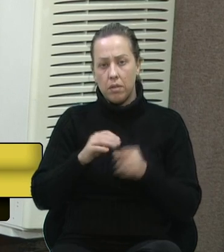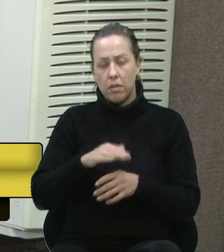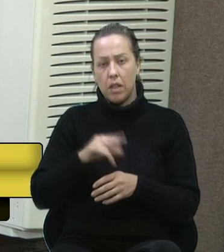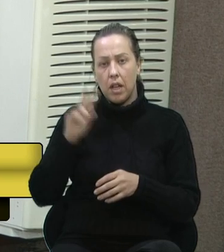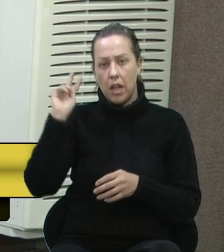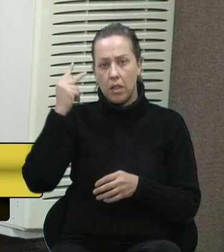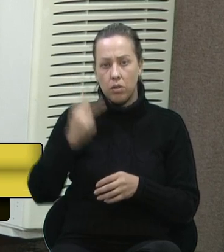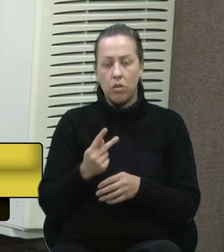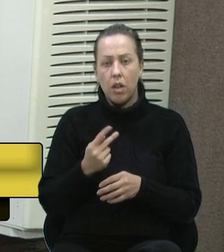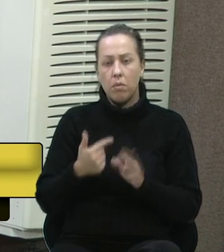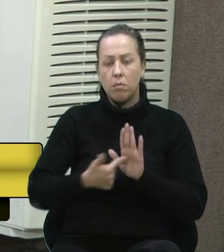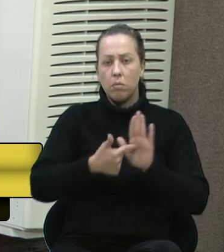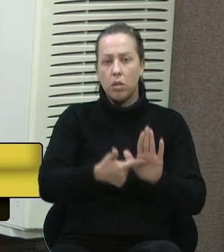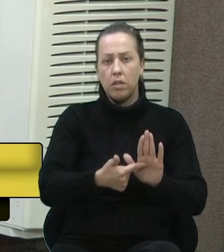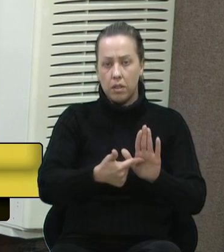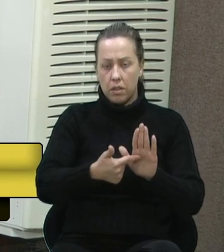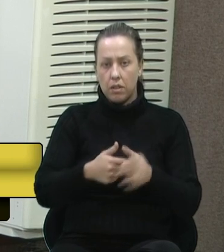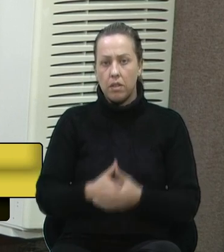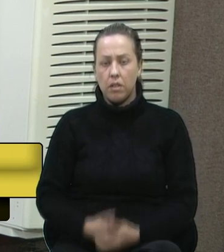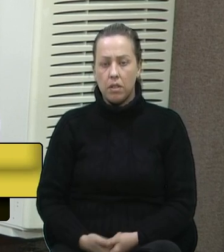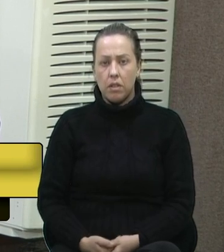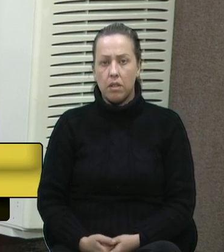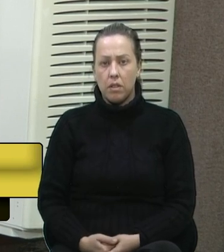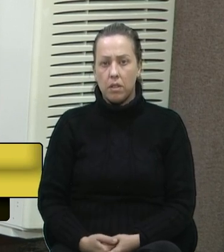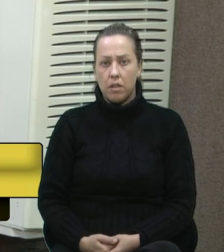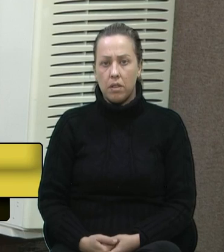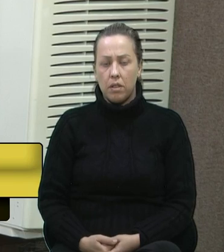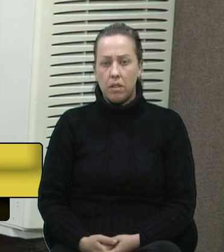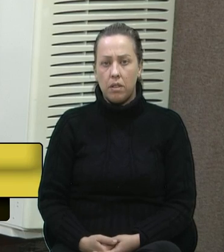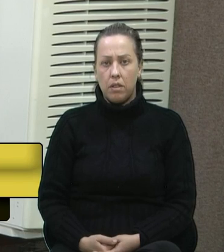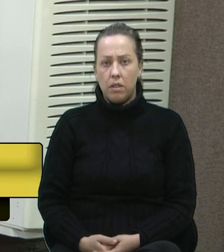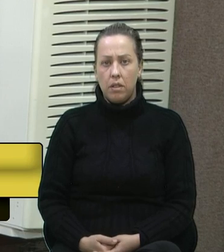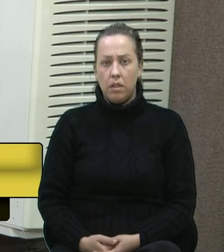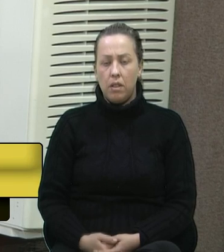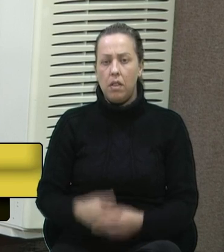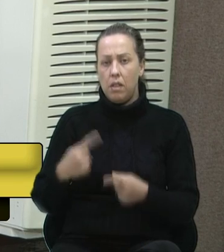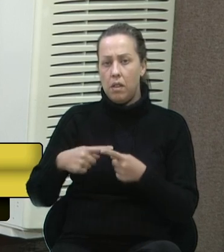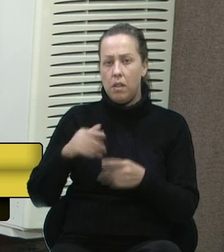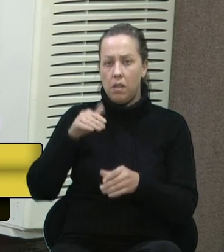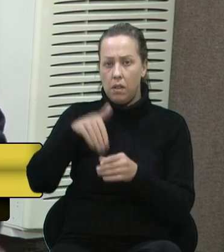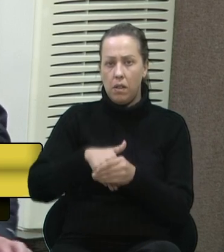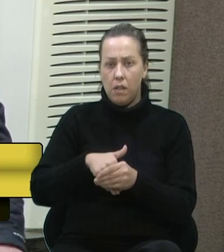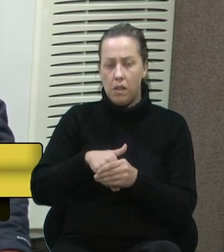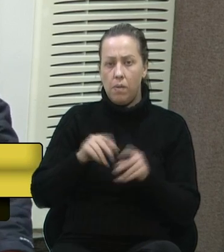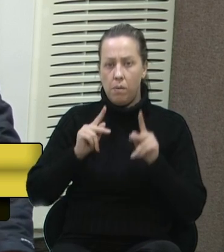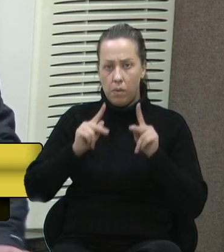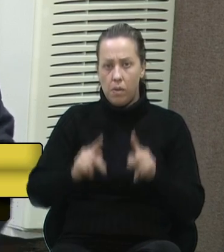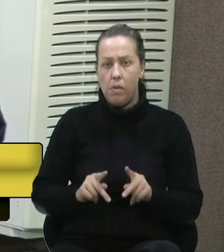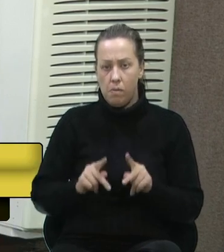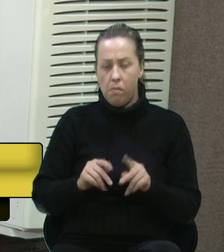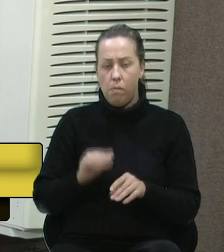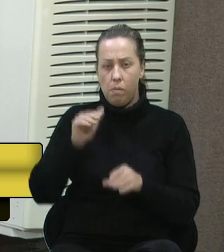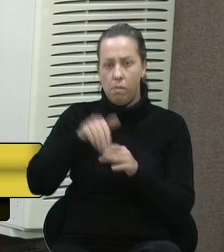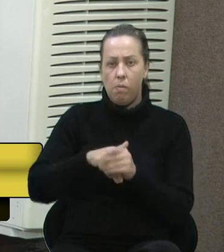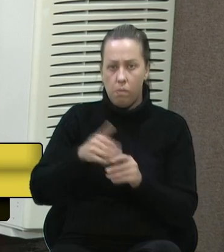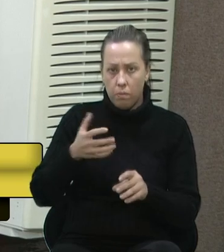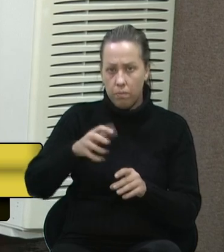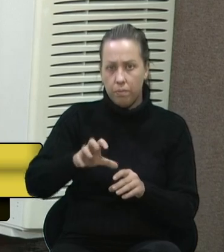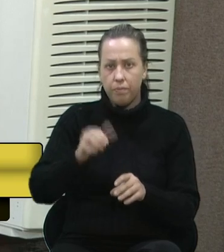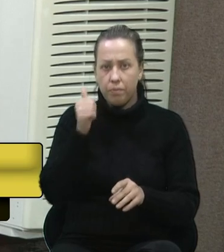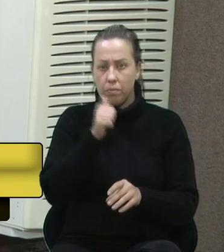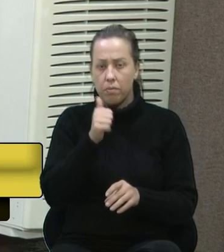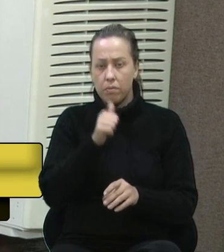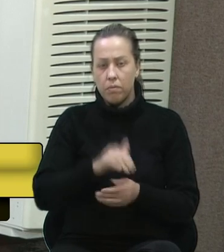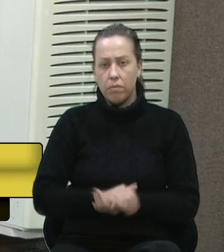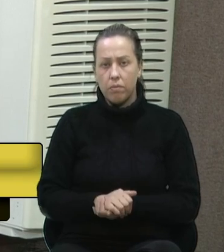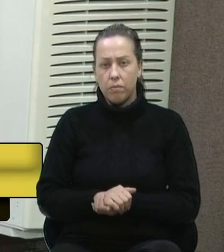história mostra a hora de... Declarar o voto. Porque se vota, as pessoas votam pouco, porque as mulheres